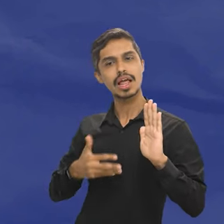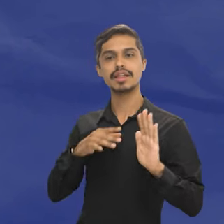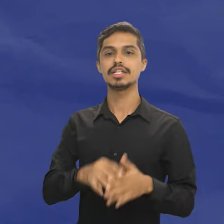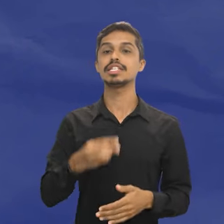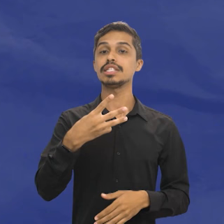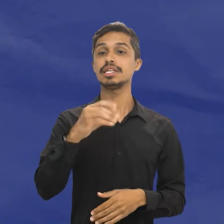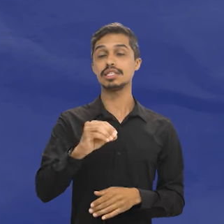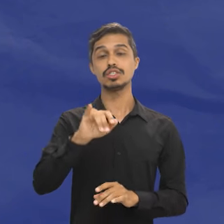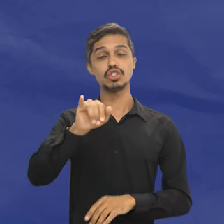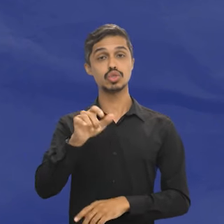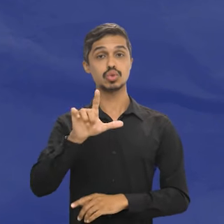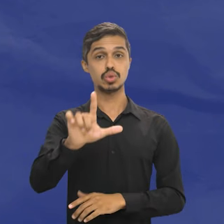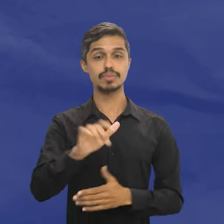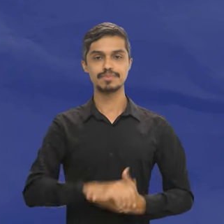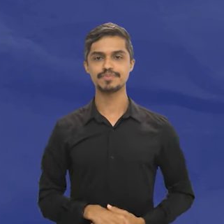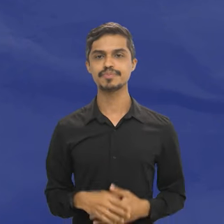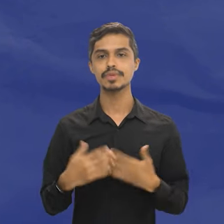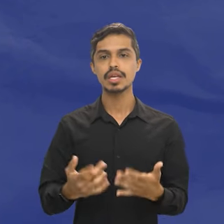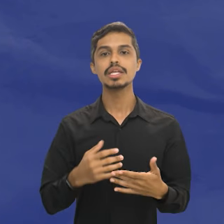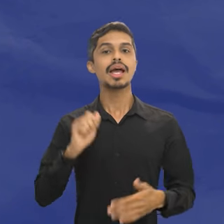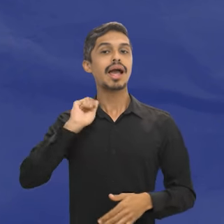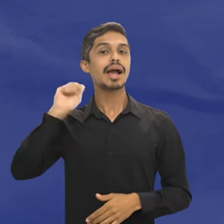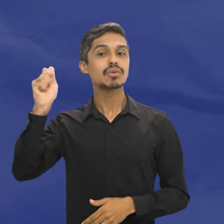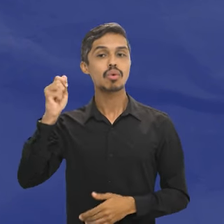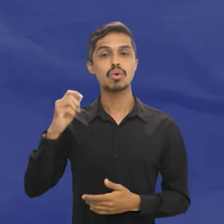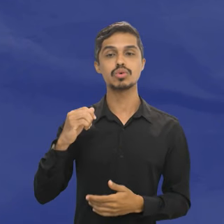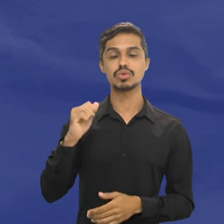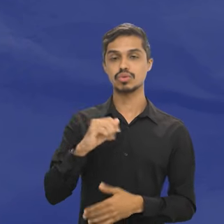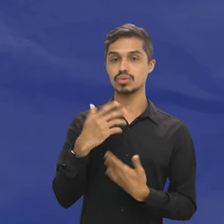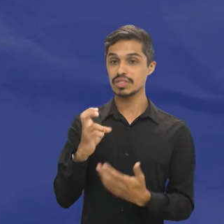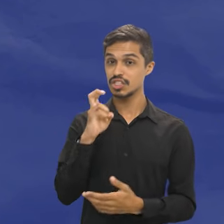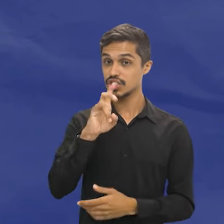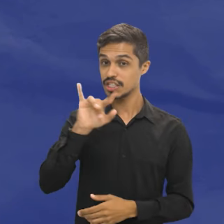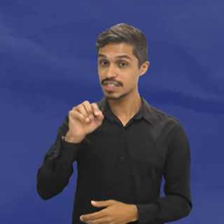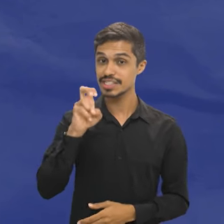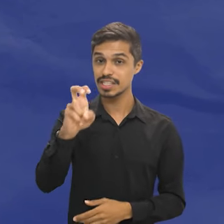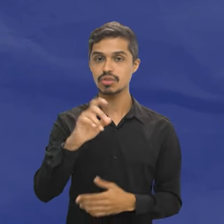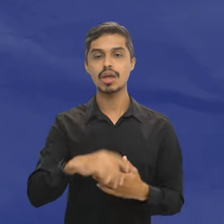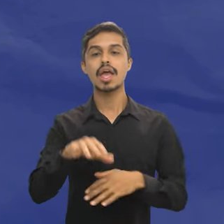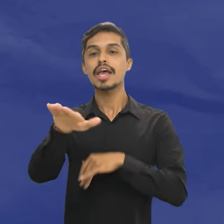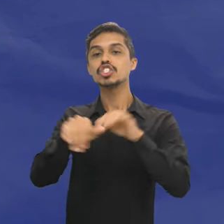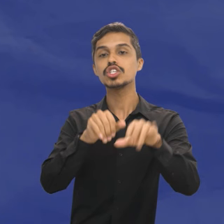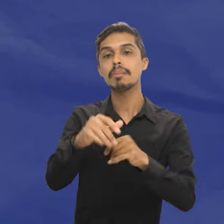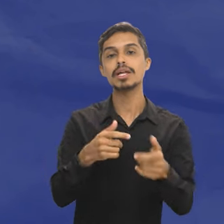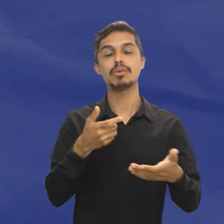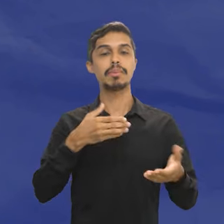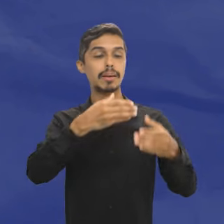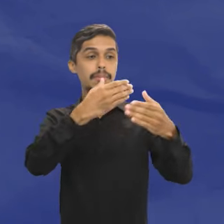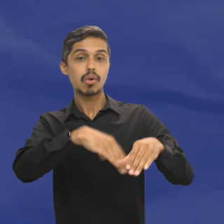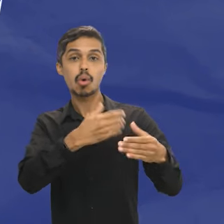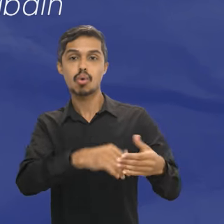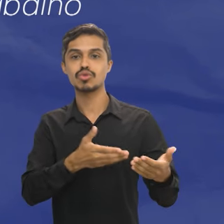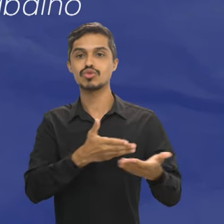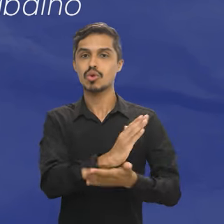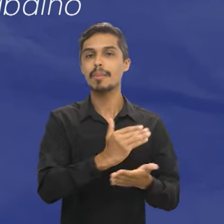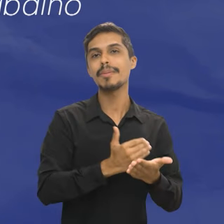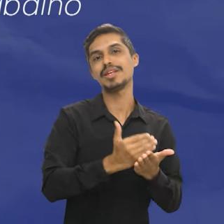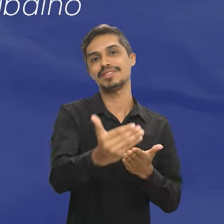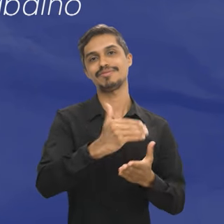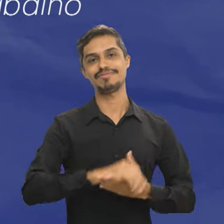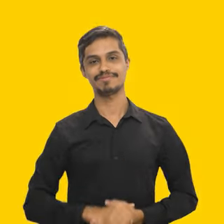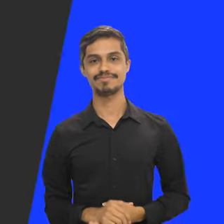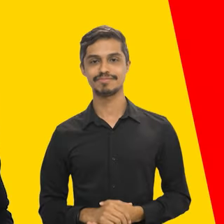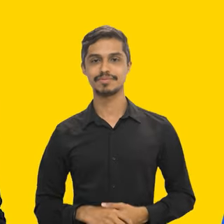dia 30 de julho. Em agosto, começam a convocação, os cursos de formação para posse e iniciar o